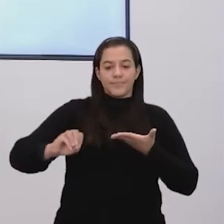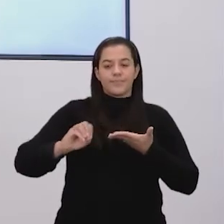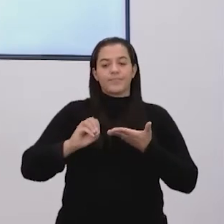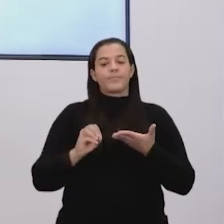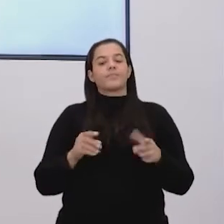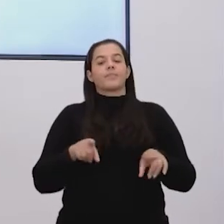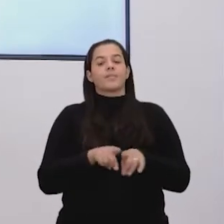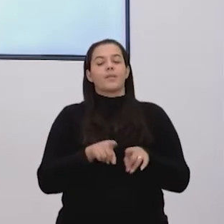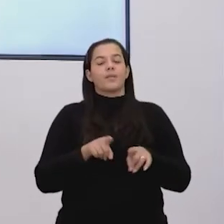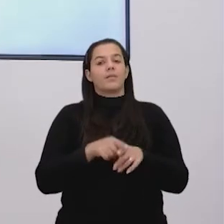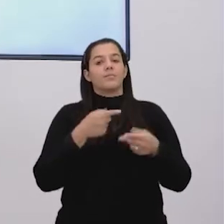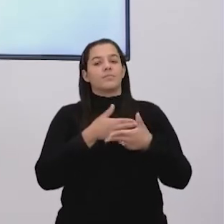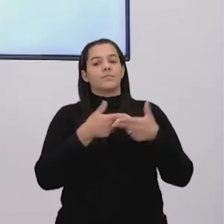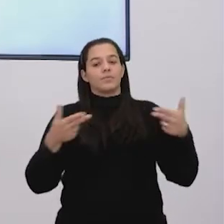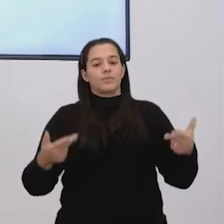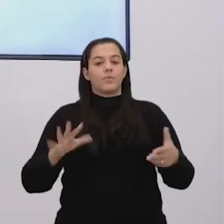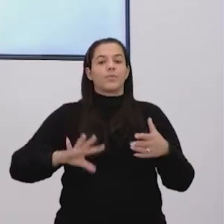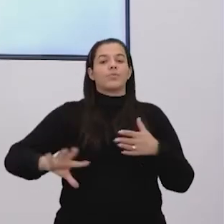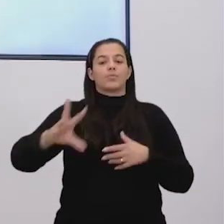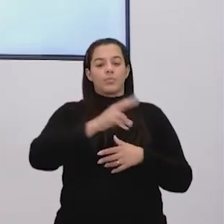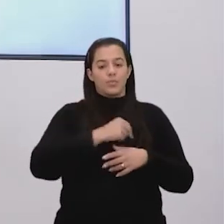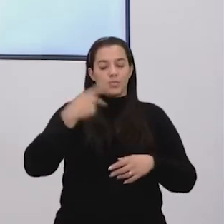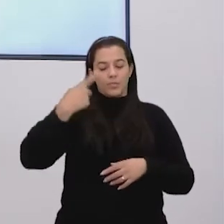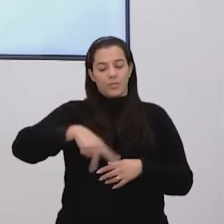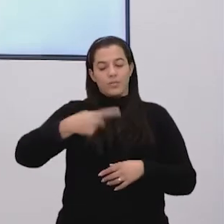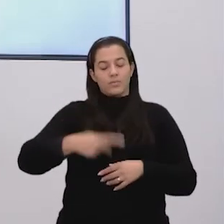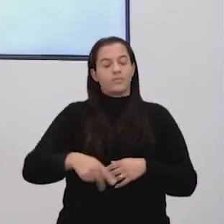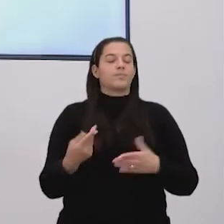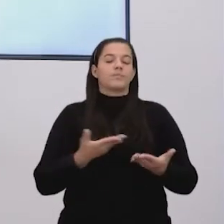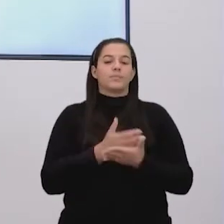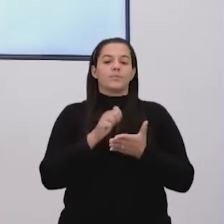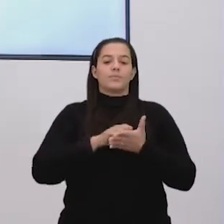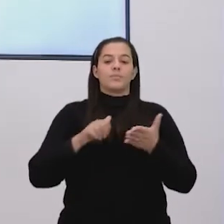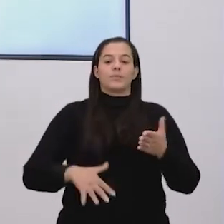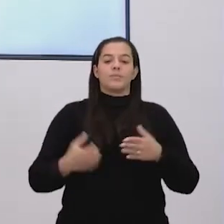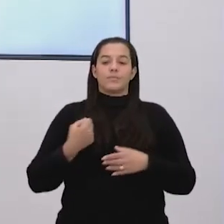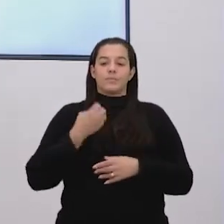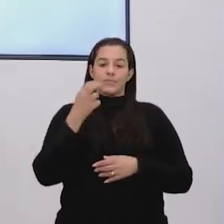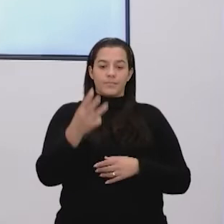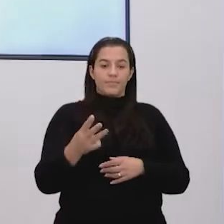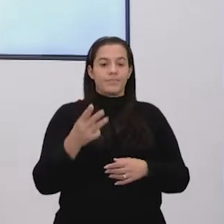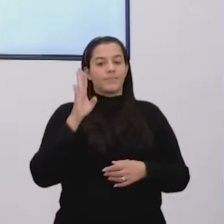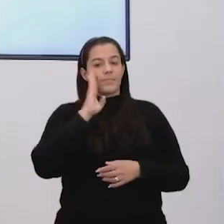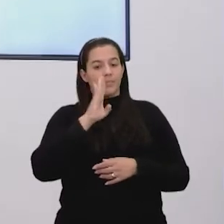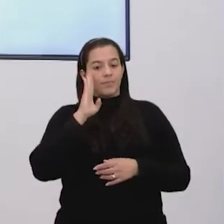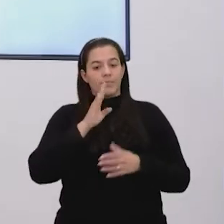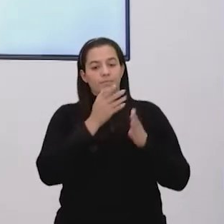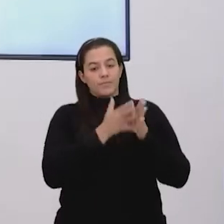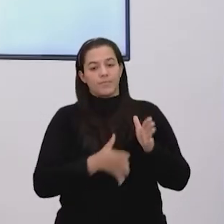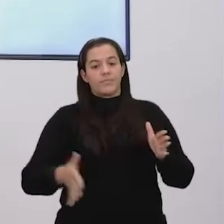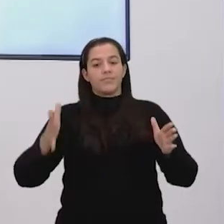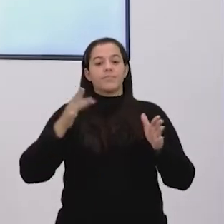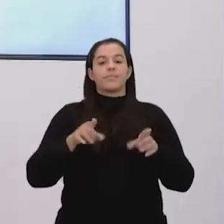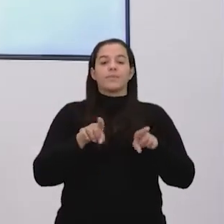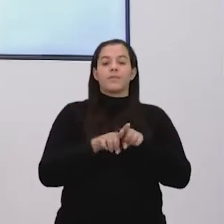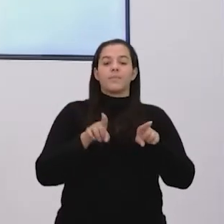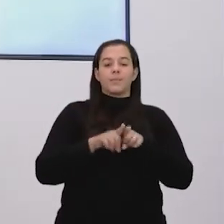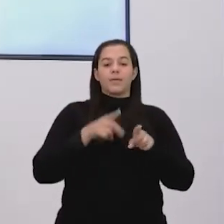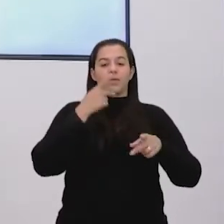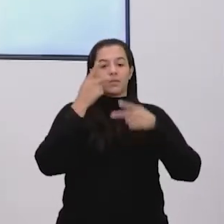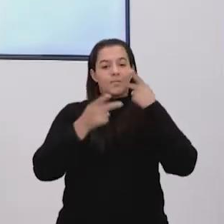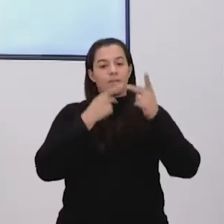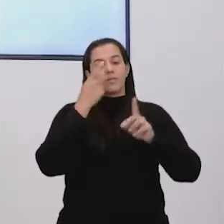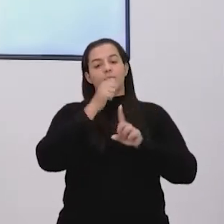lixo, então a gente vai tratar essa problemática aqui na atividade 3. Então, ela está bem legal, nós vamos falar inclusive sobre a parte